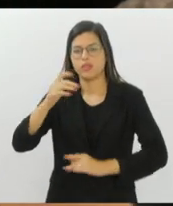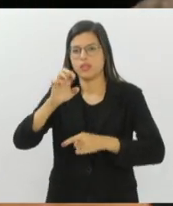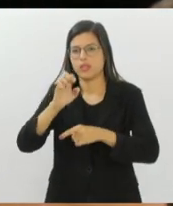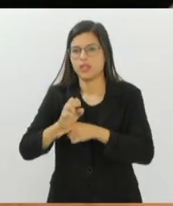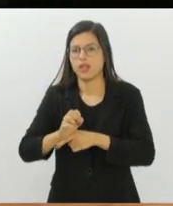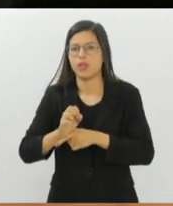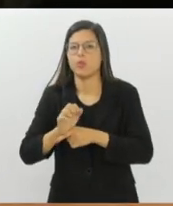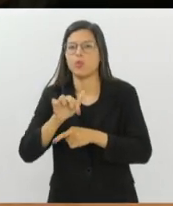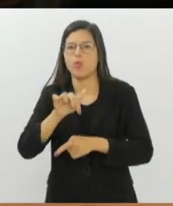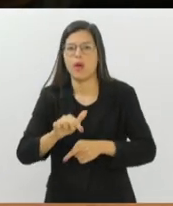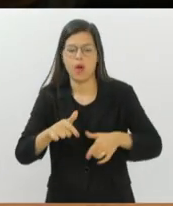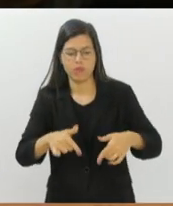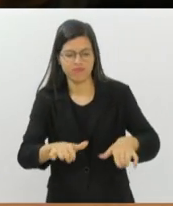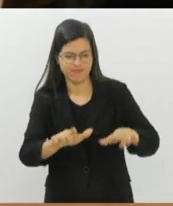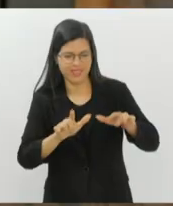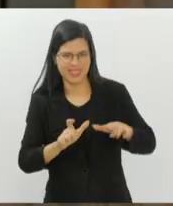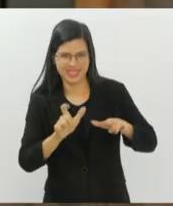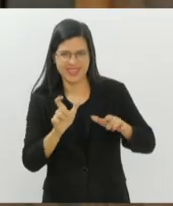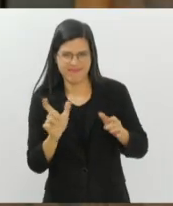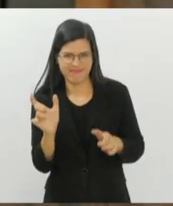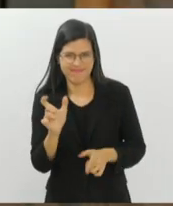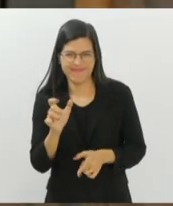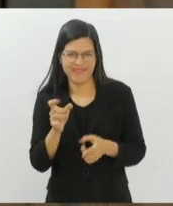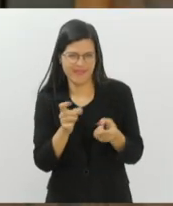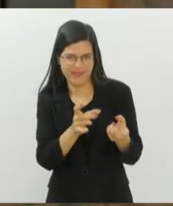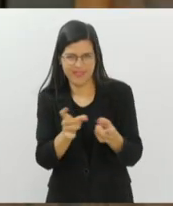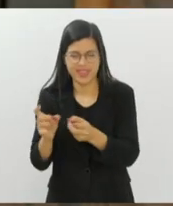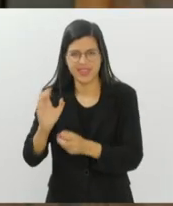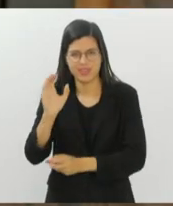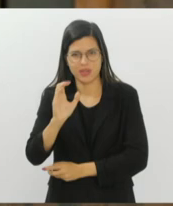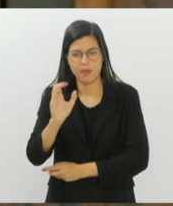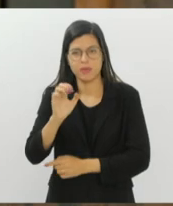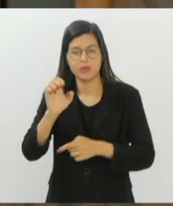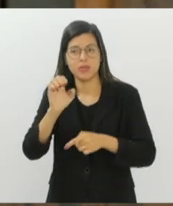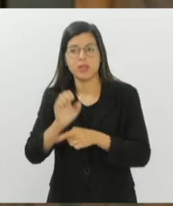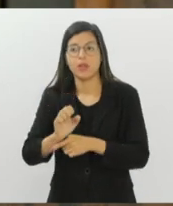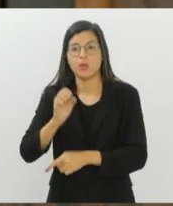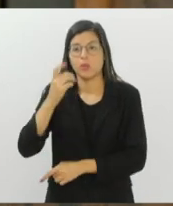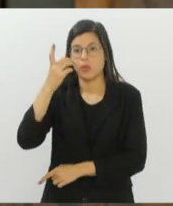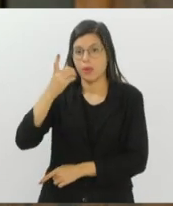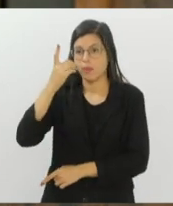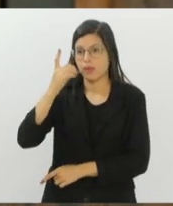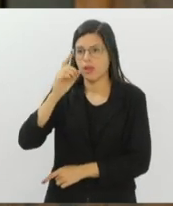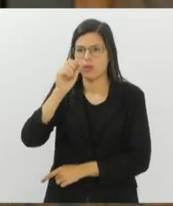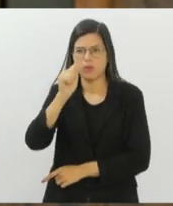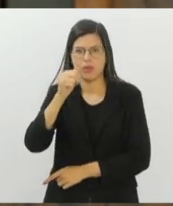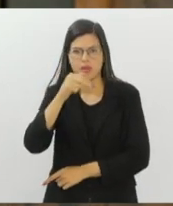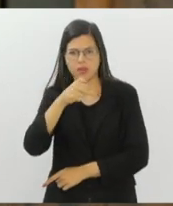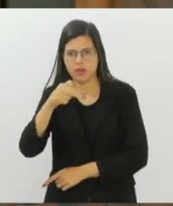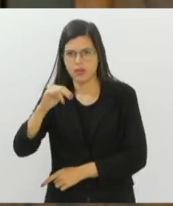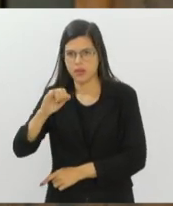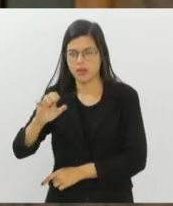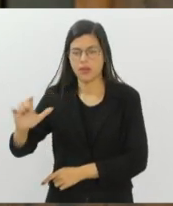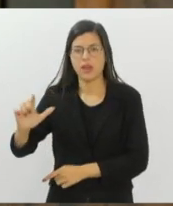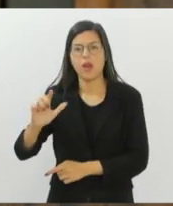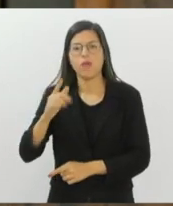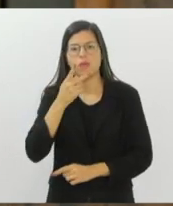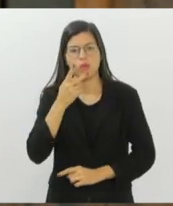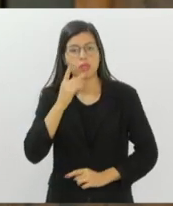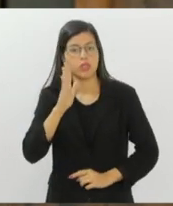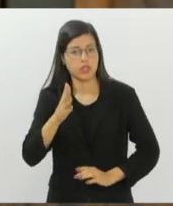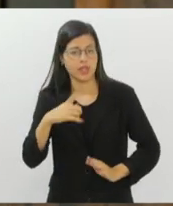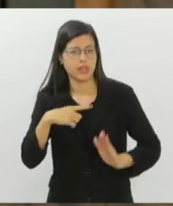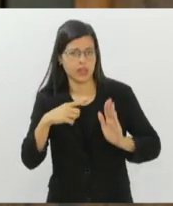de ativos ambientais no Estado. O deputado Daniel Librelon destacou que já existe um projeto de lei no Senado